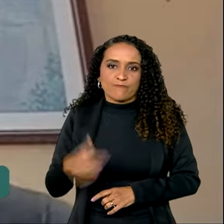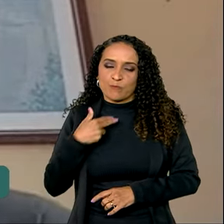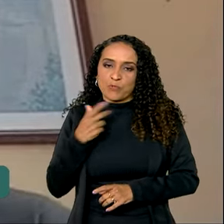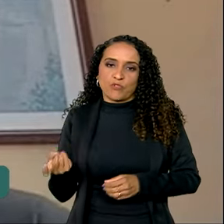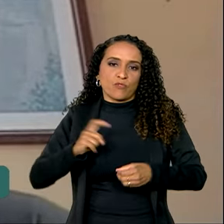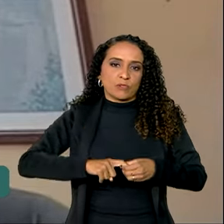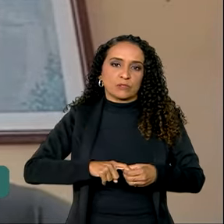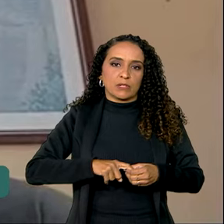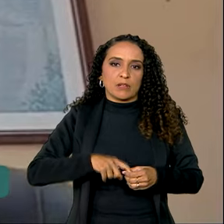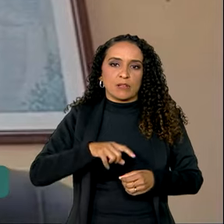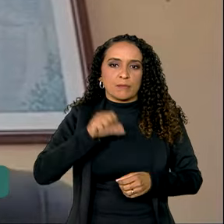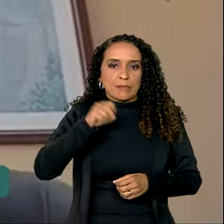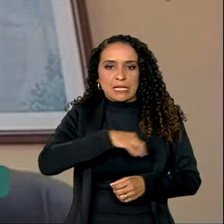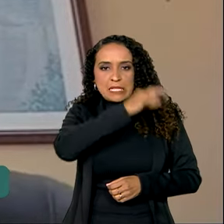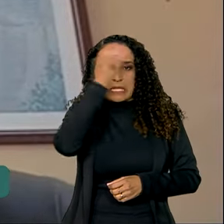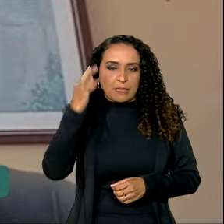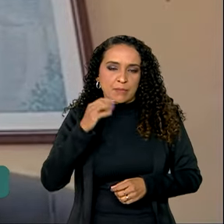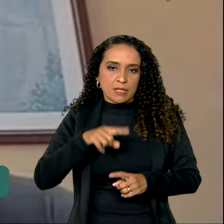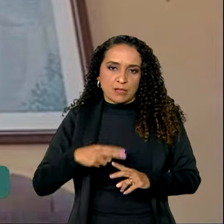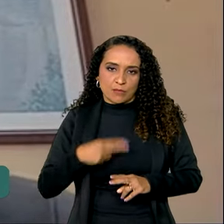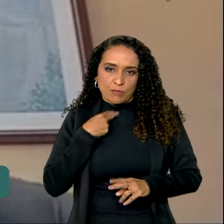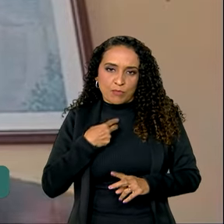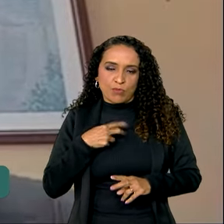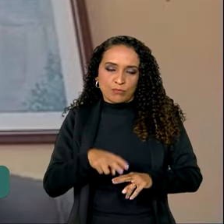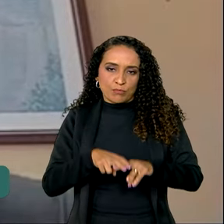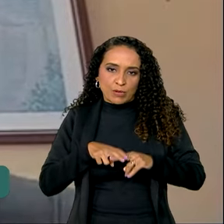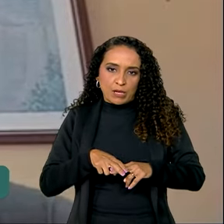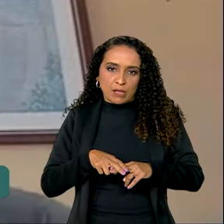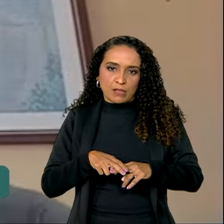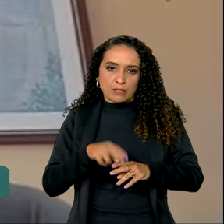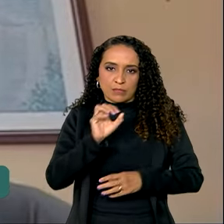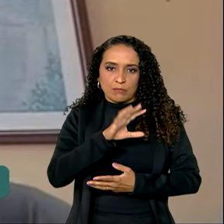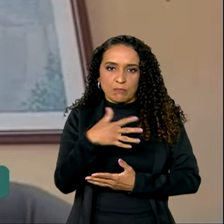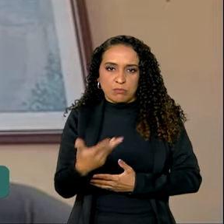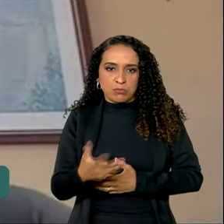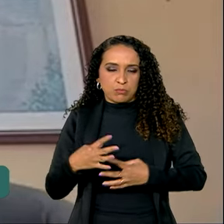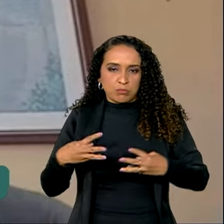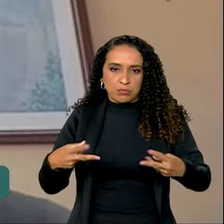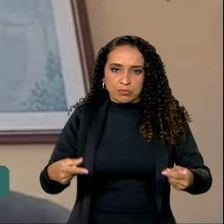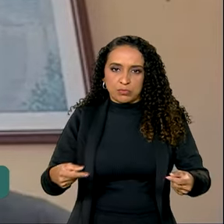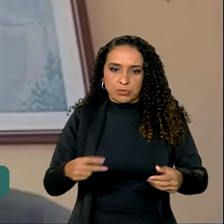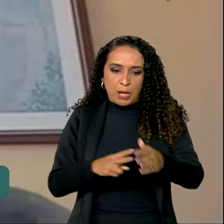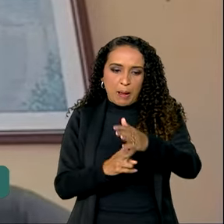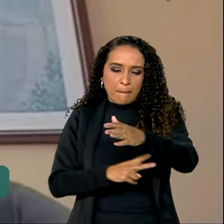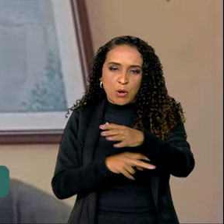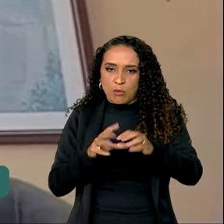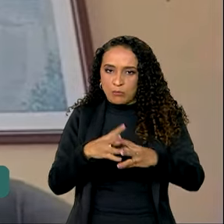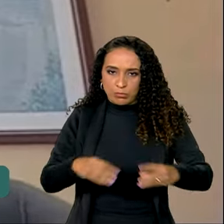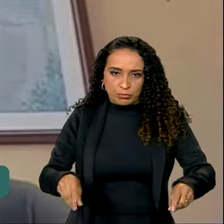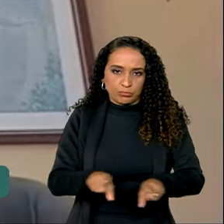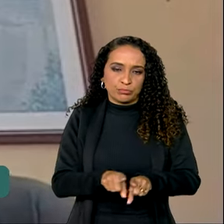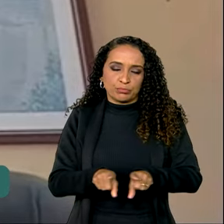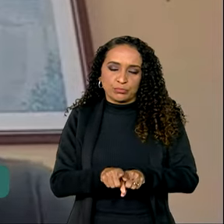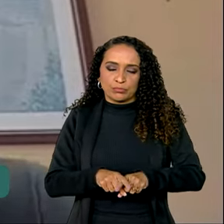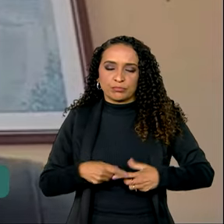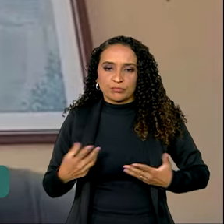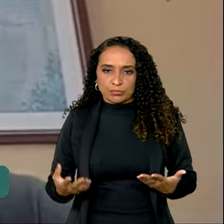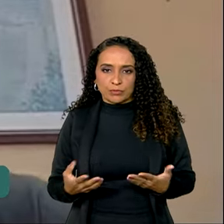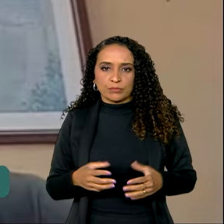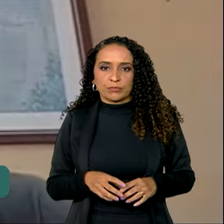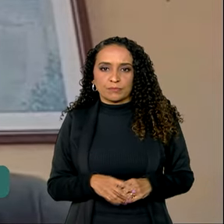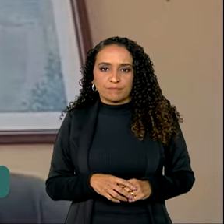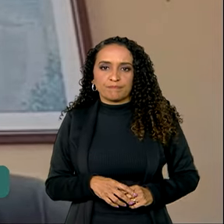retornar para Santa Maria, por causa das quedas de todas as pontes que aconteceram. Então, isso